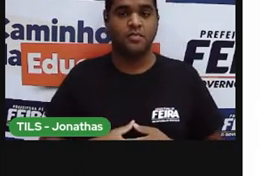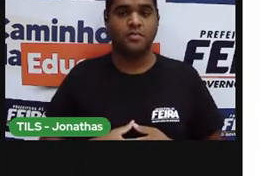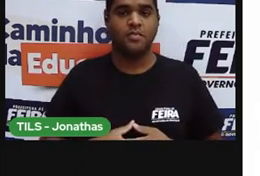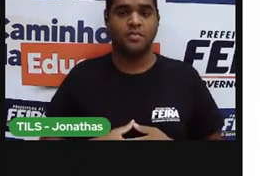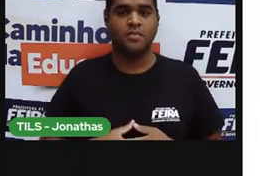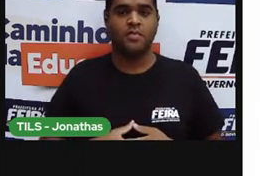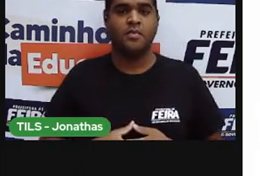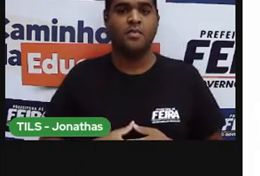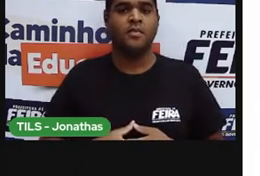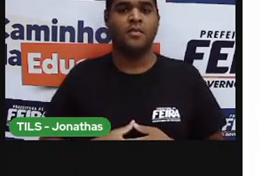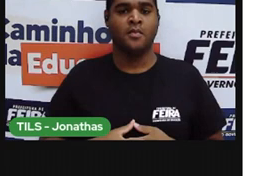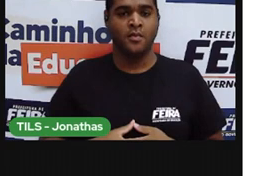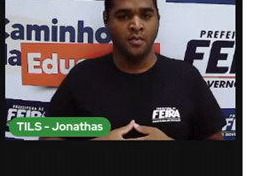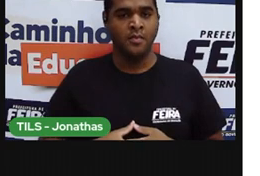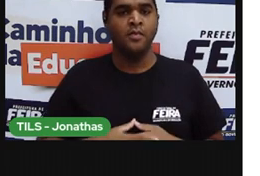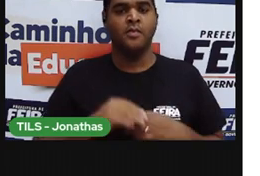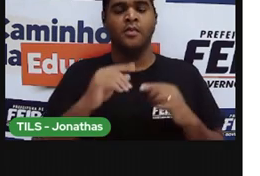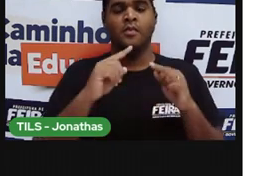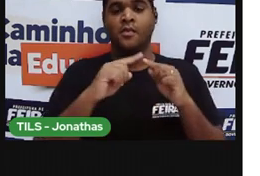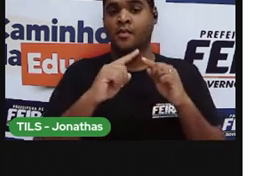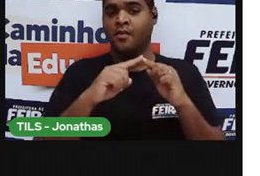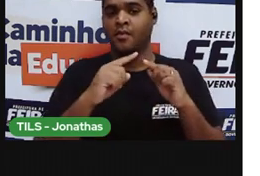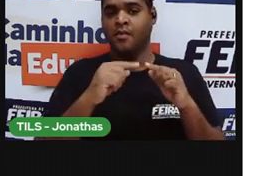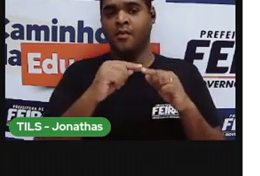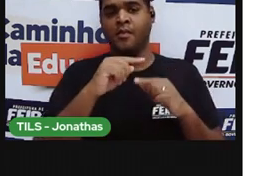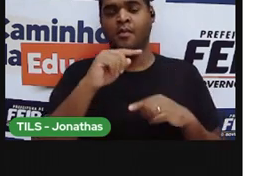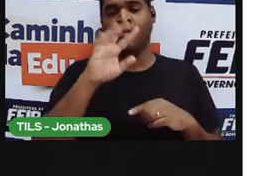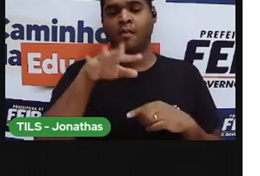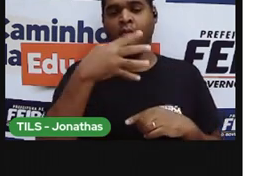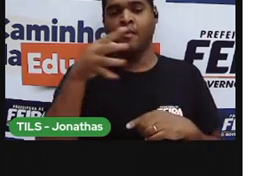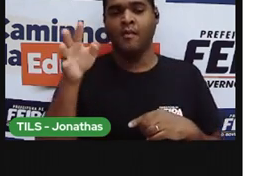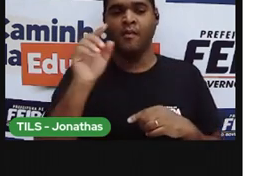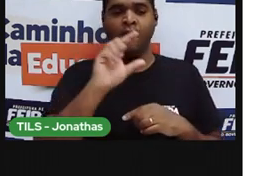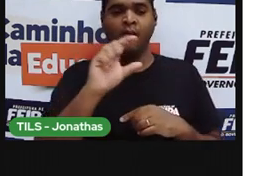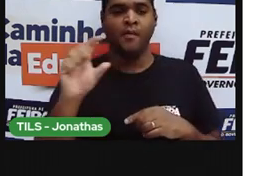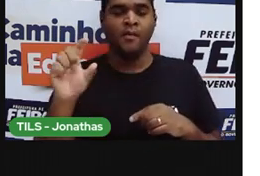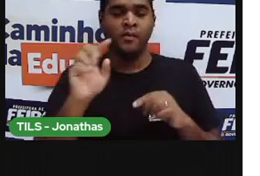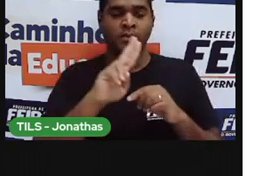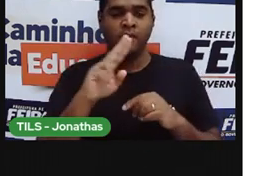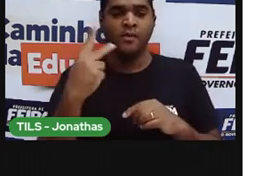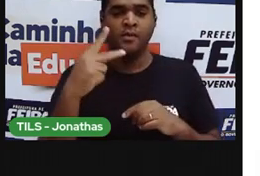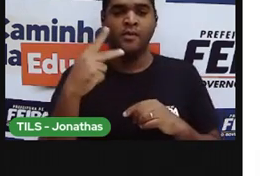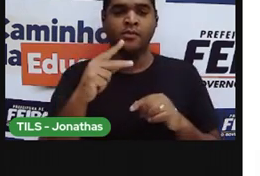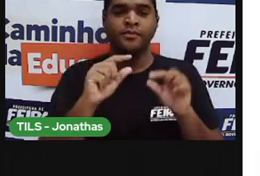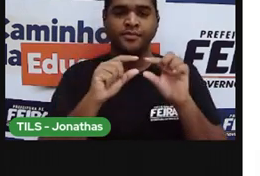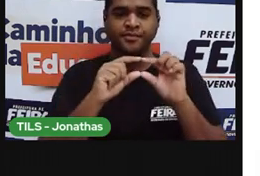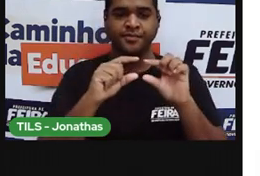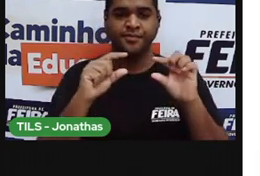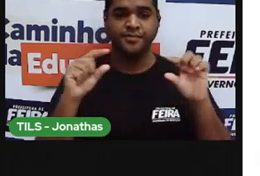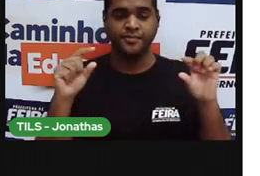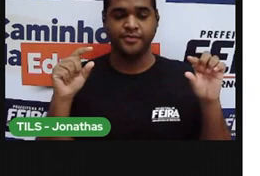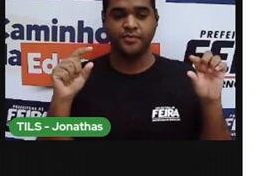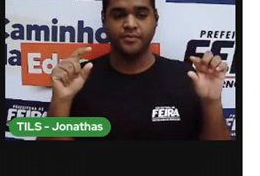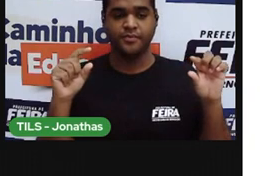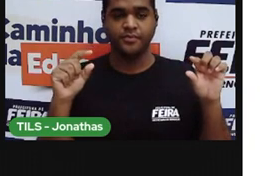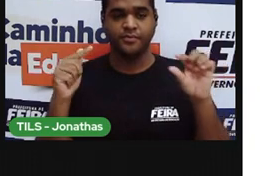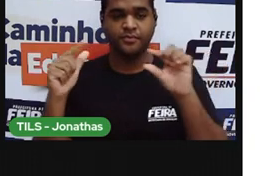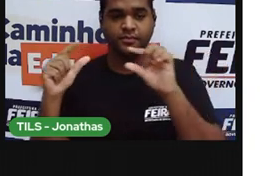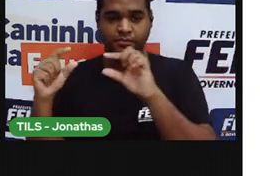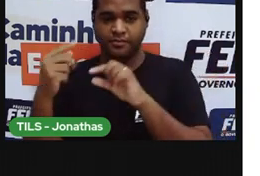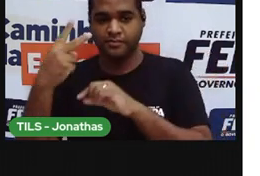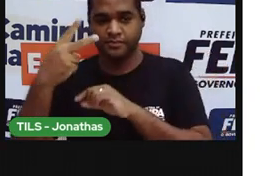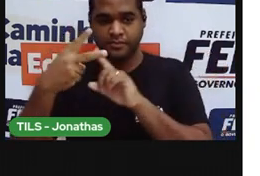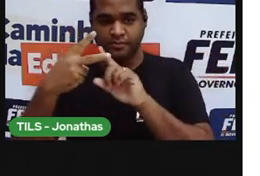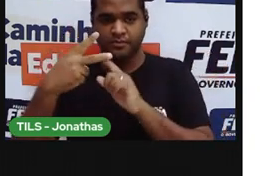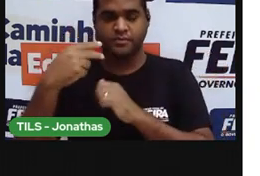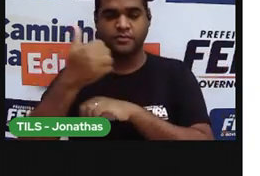Tem três colunas. Na primeira, o nome do adulto. A coluna do meio, a profissão.